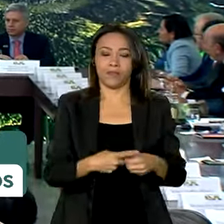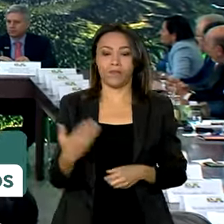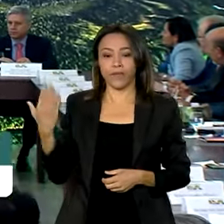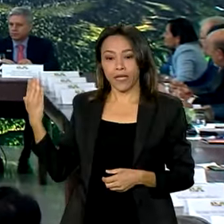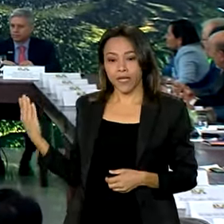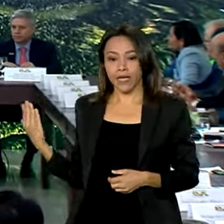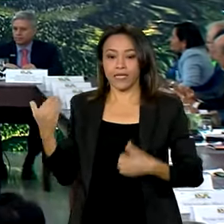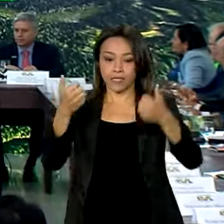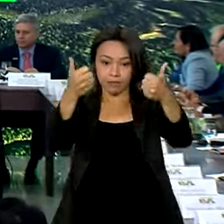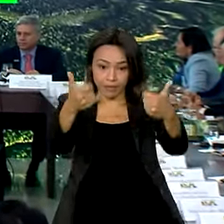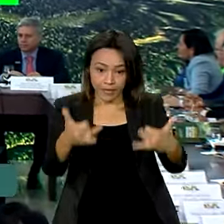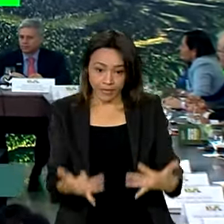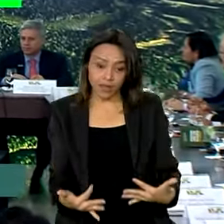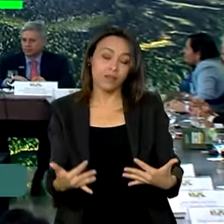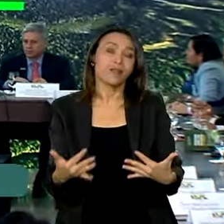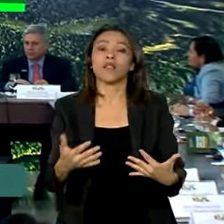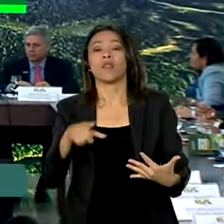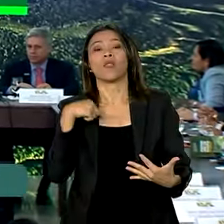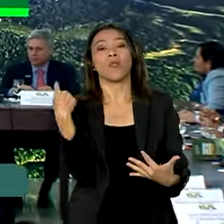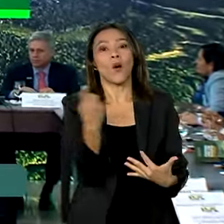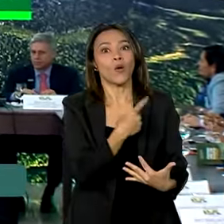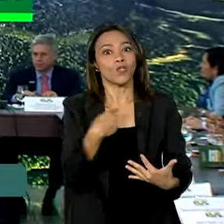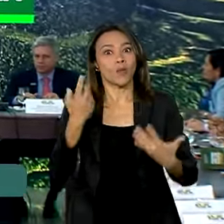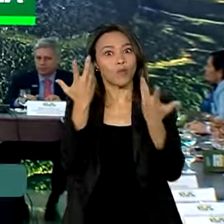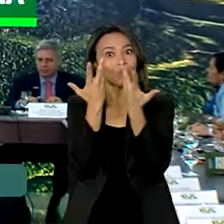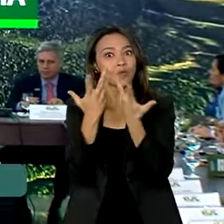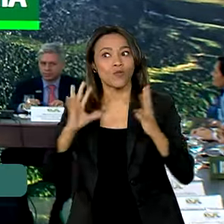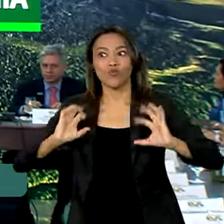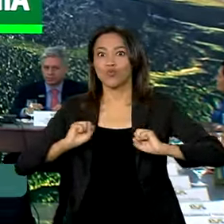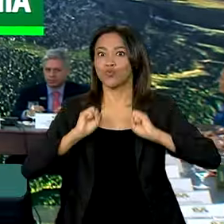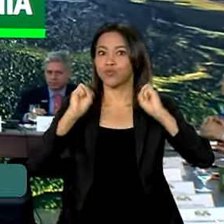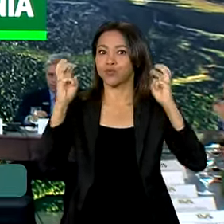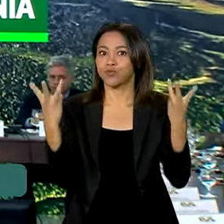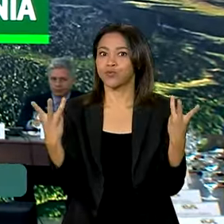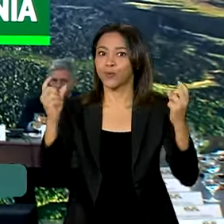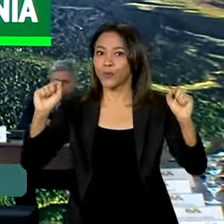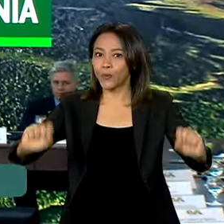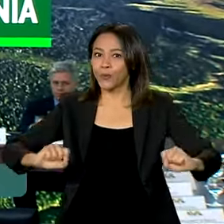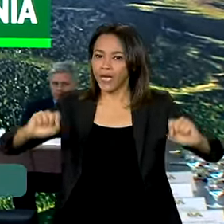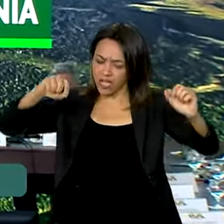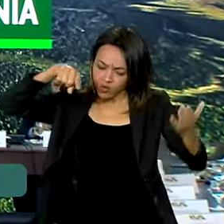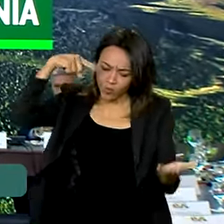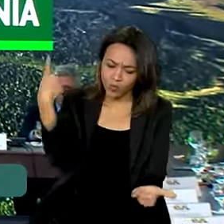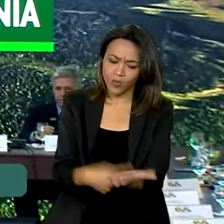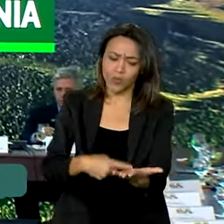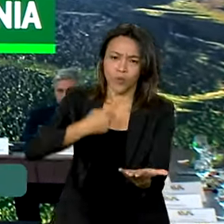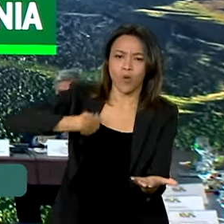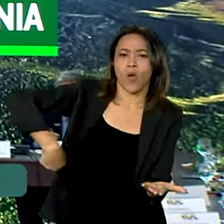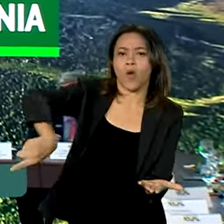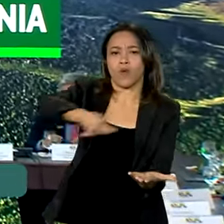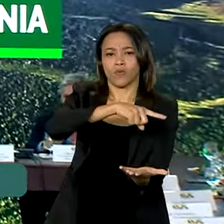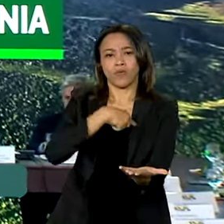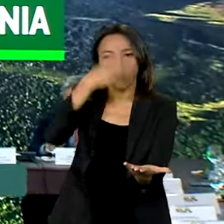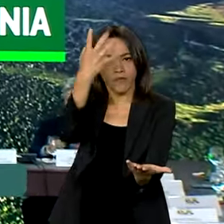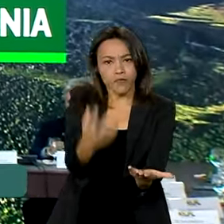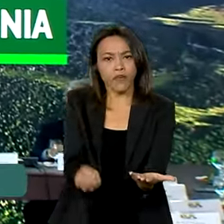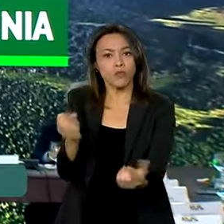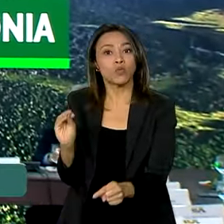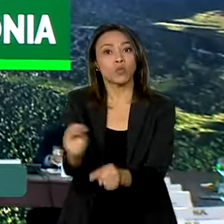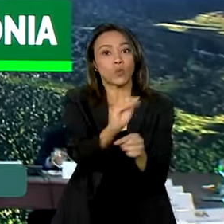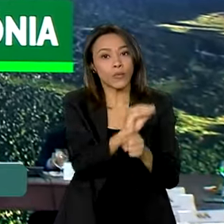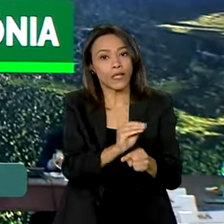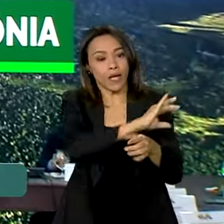a cortina e está começando o espetáculo do cumprimento da nossa tarefa de que a gente vai cuidar da